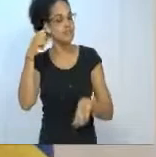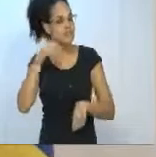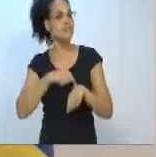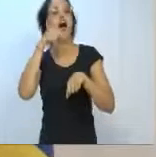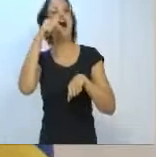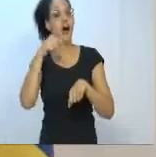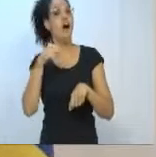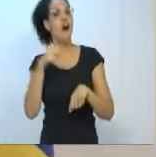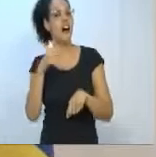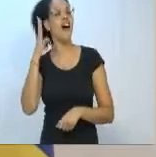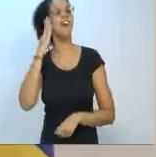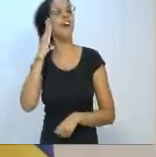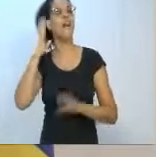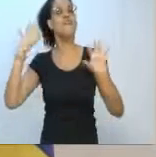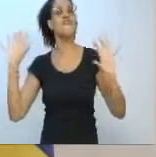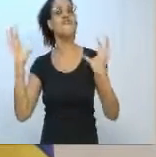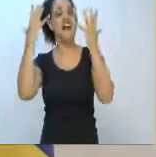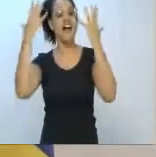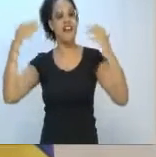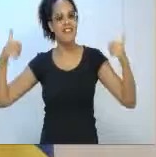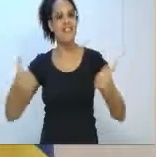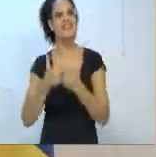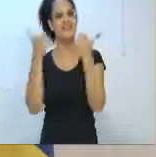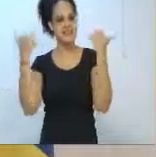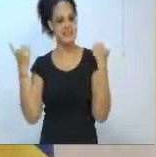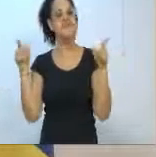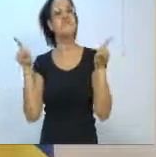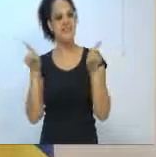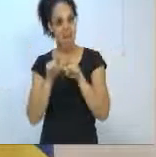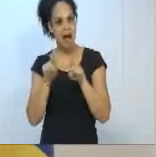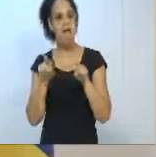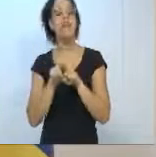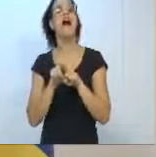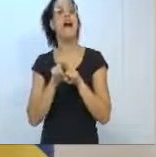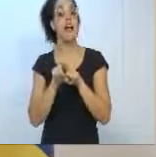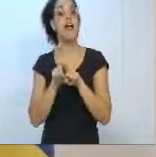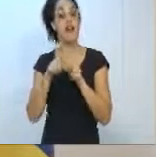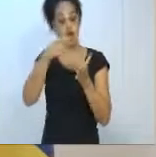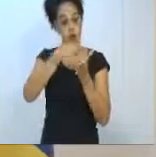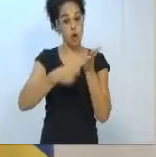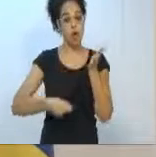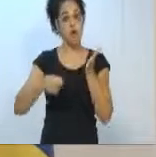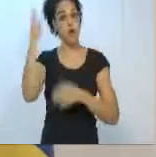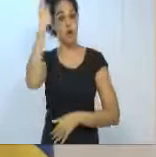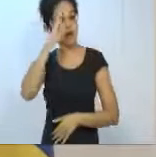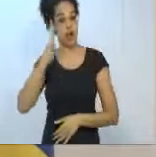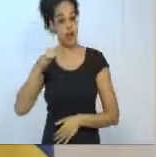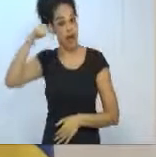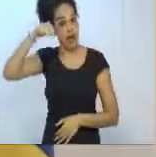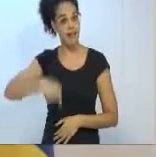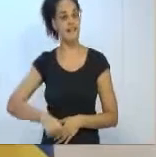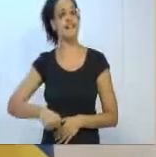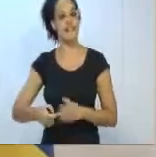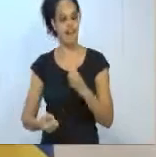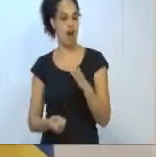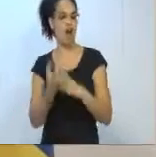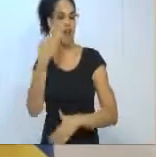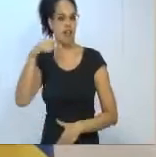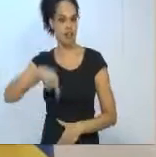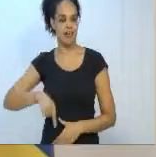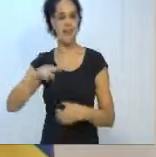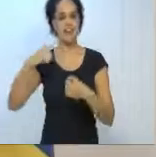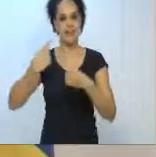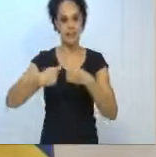e falam do nosso concurso, nosso concurso de cervejas nacionais que acontece aqui na cidade. Hoje,